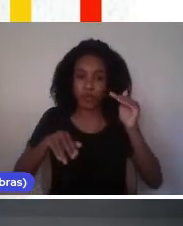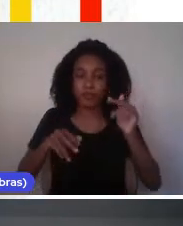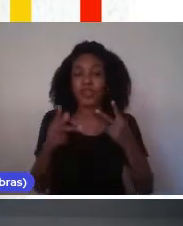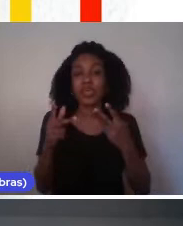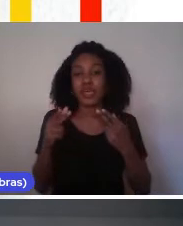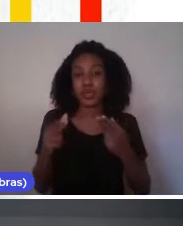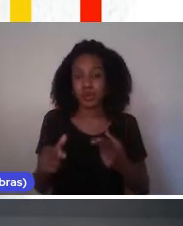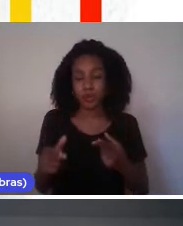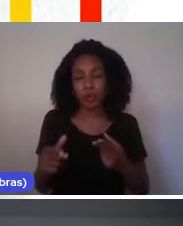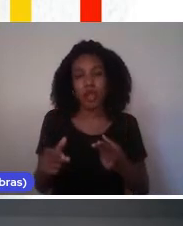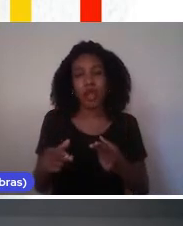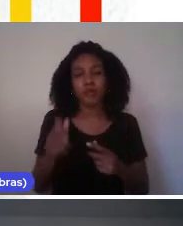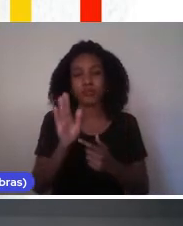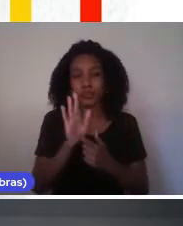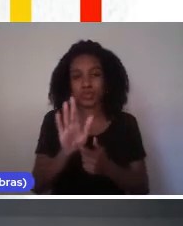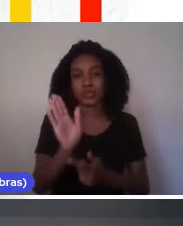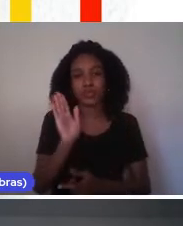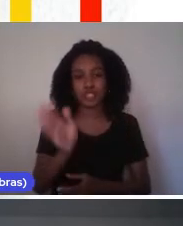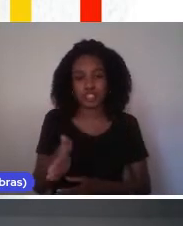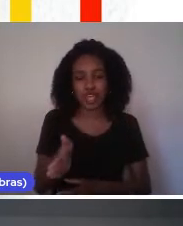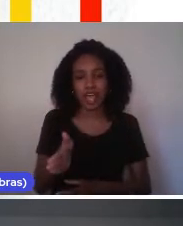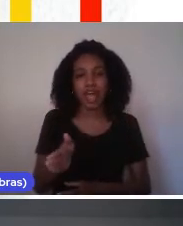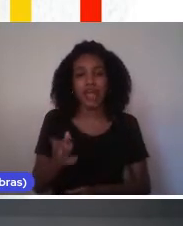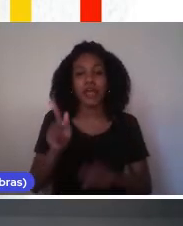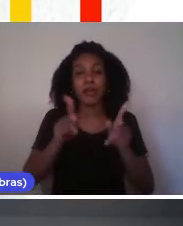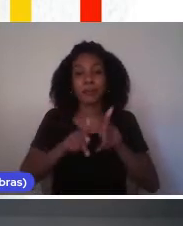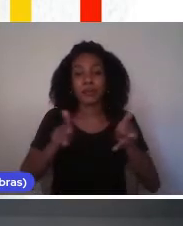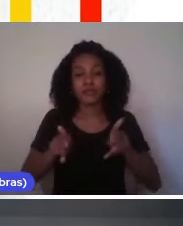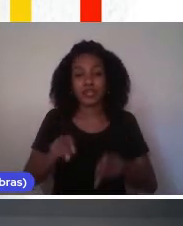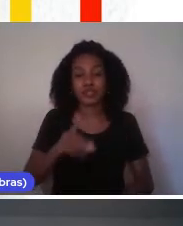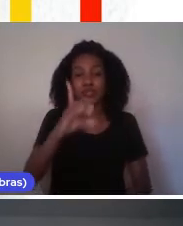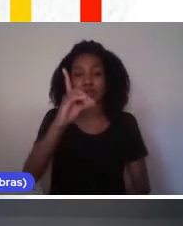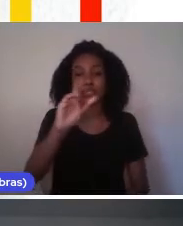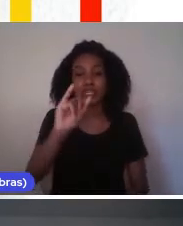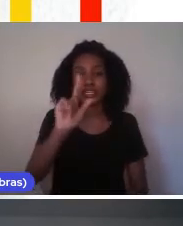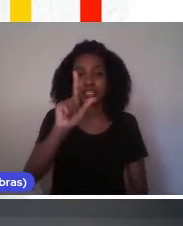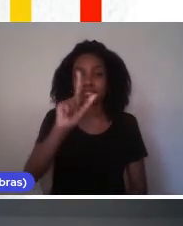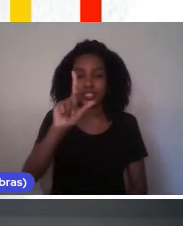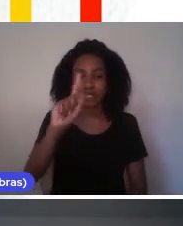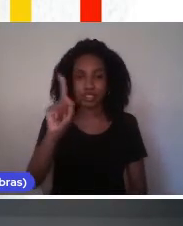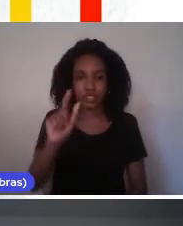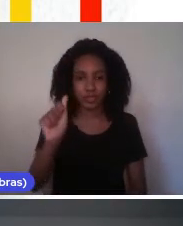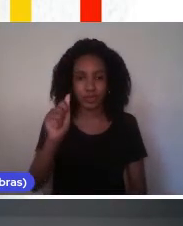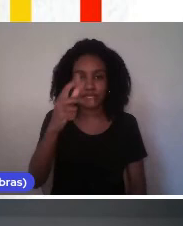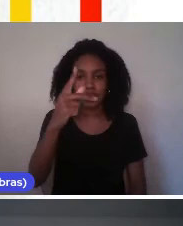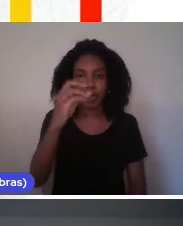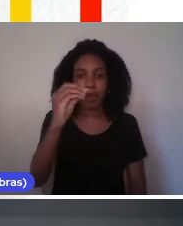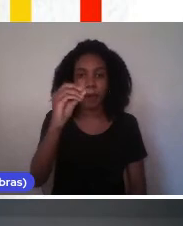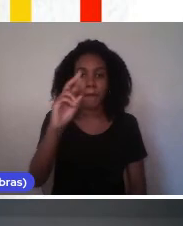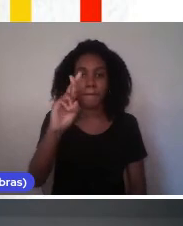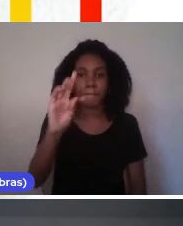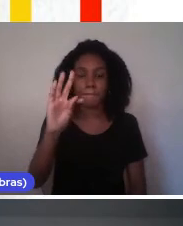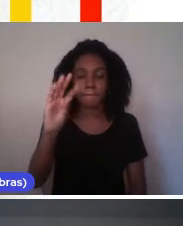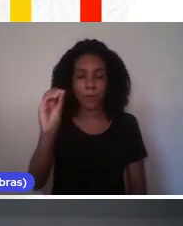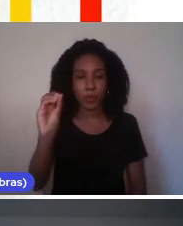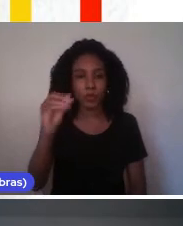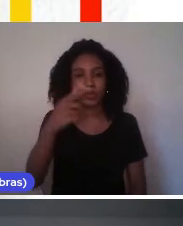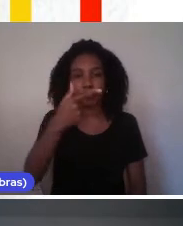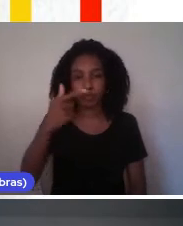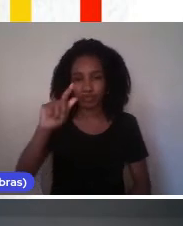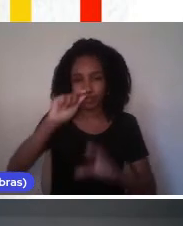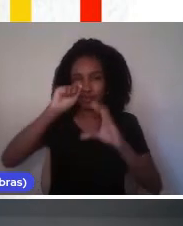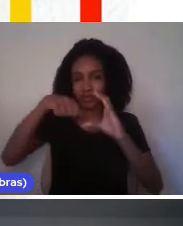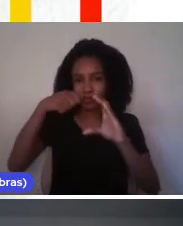apresentado pela professora Dilsa Porto em outro vídeo. Enfim, o último slide